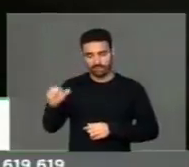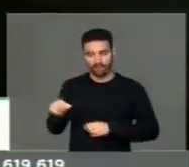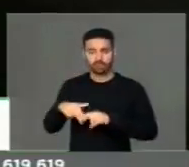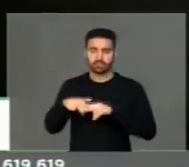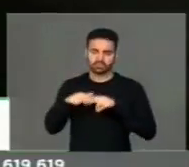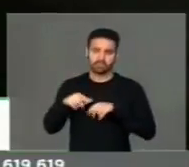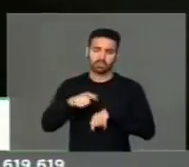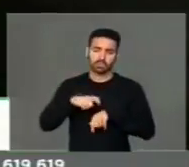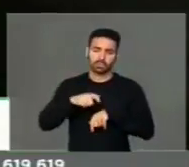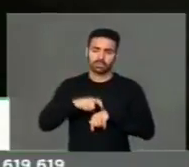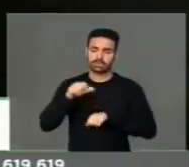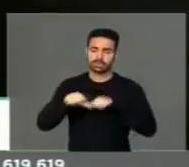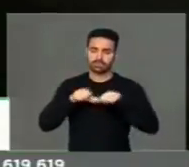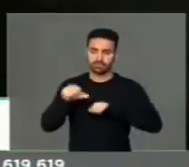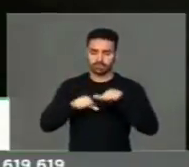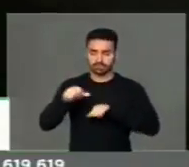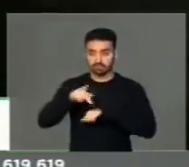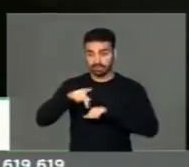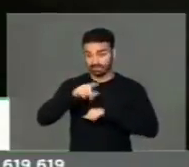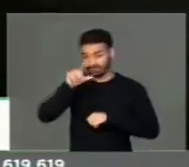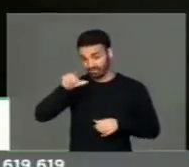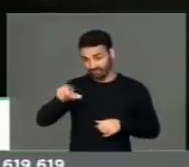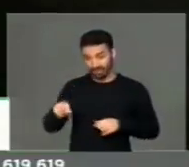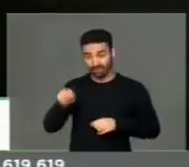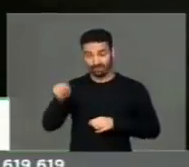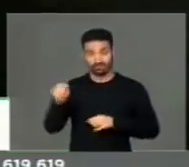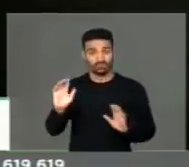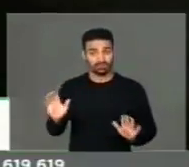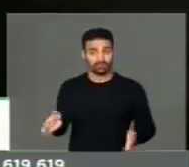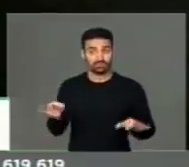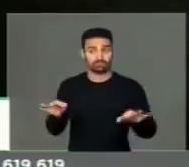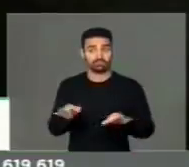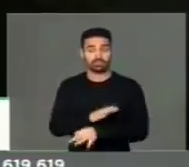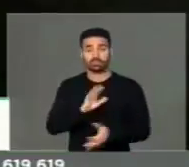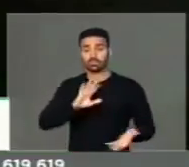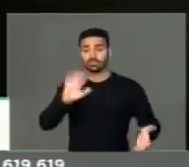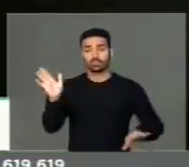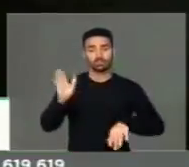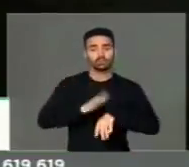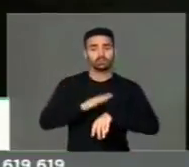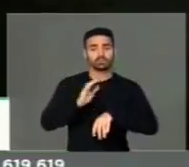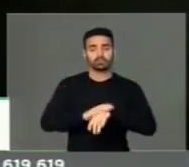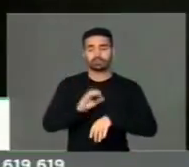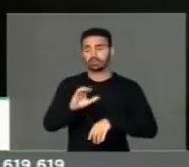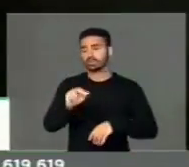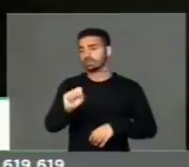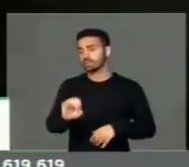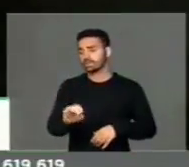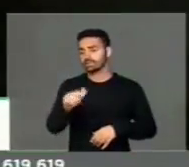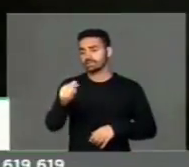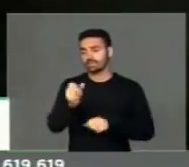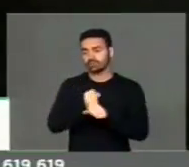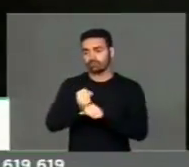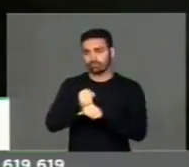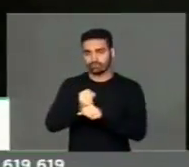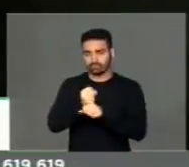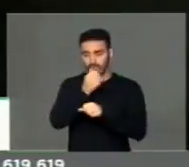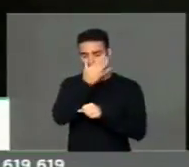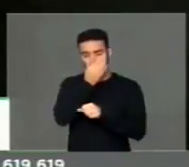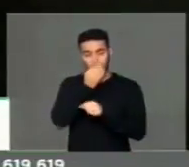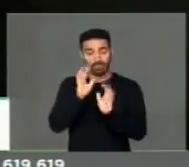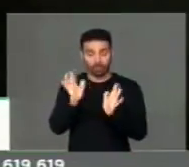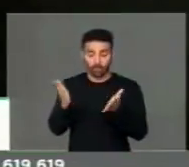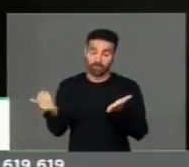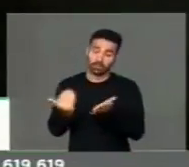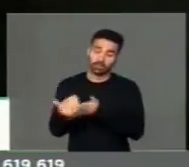transformação, onde a Itália acaba de passar por uma crise de pelo menos sete anos, e que começa a se